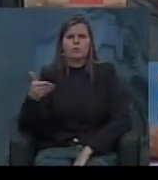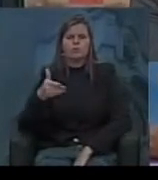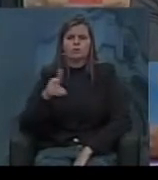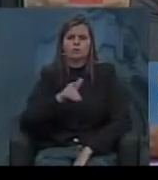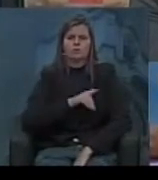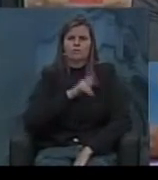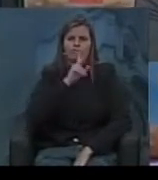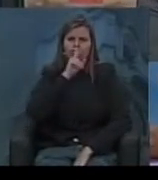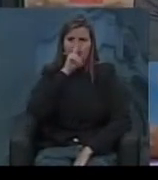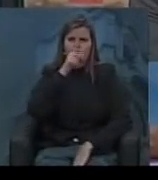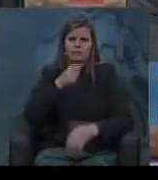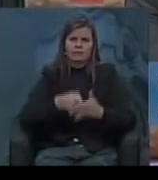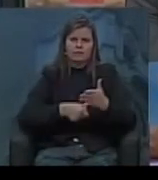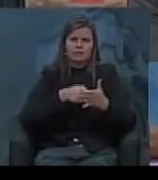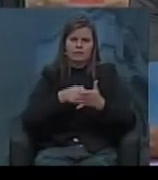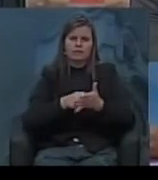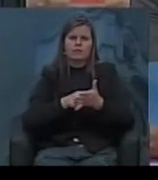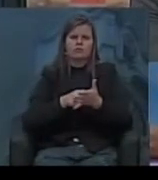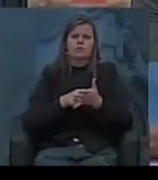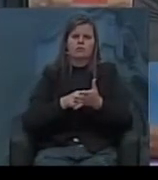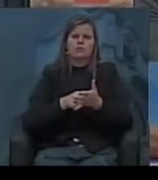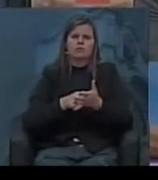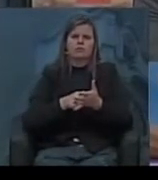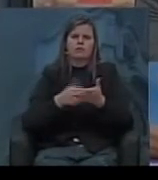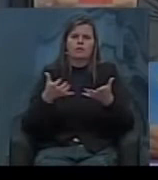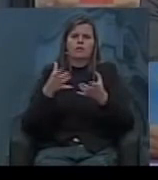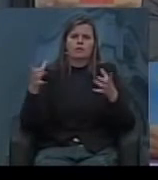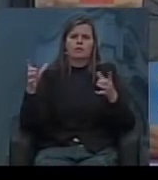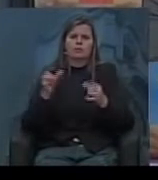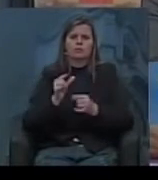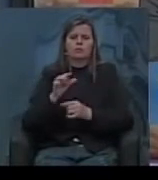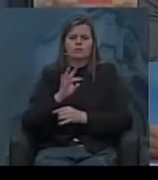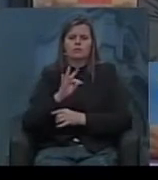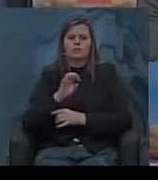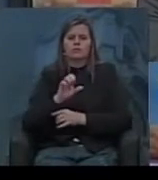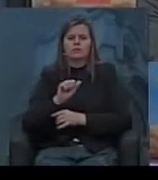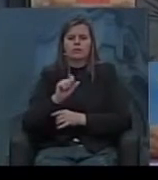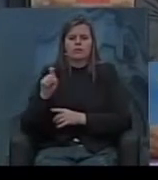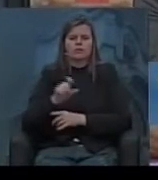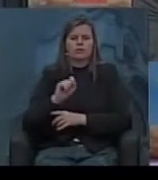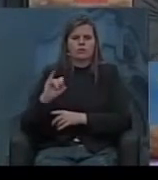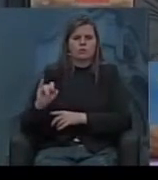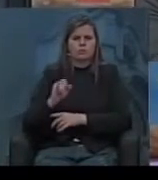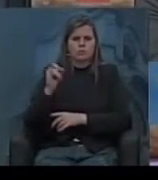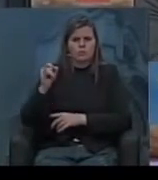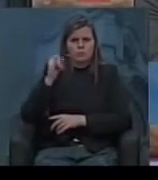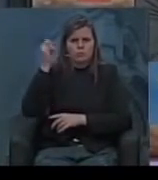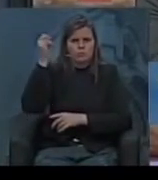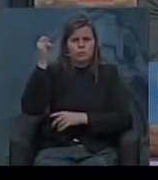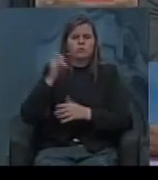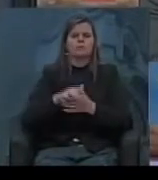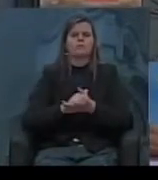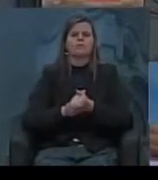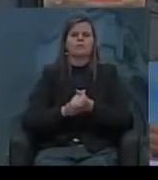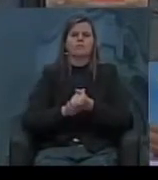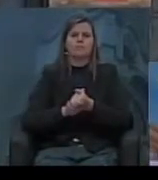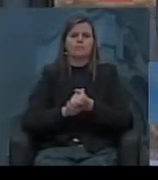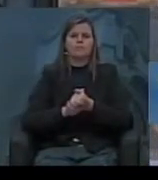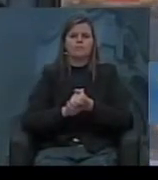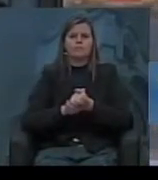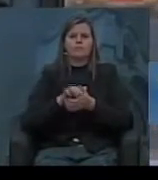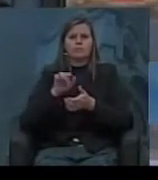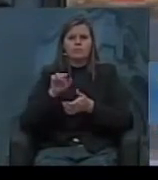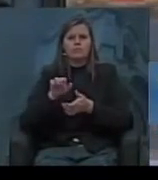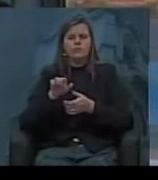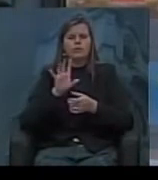um ataque muito forte uma tentativa de reduzir a taxa de juros e o spread bancário no país de certa forma isso